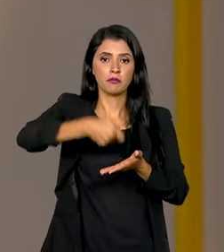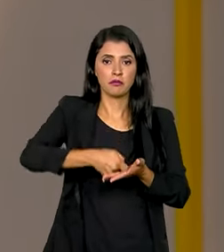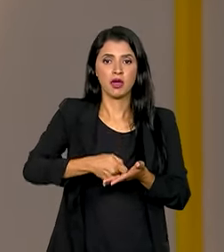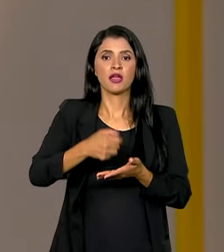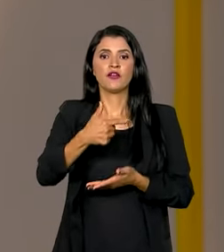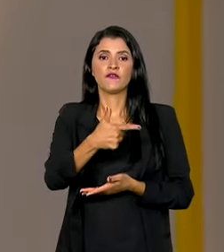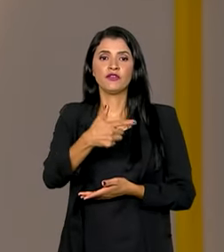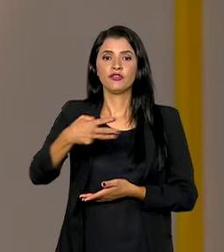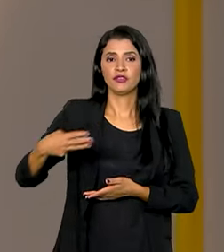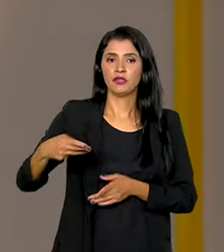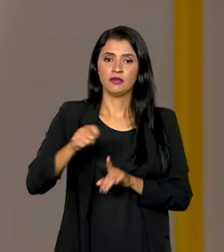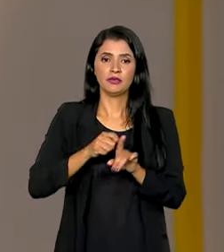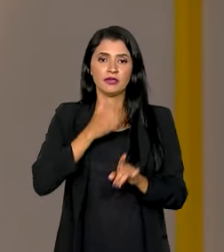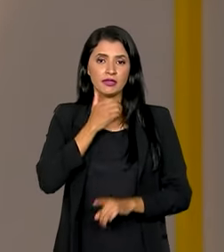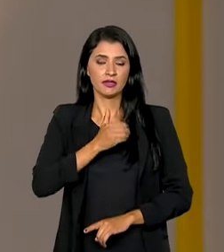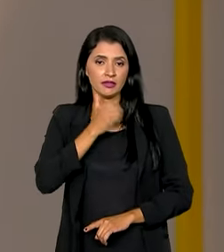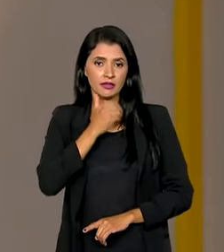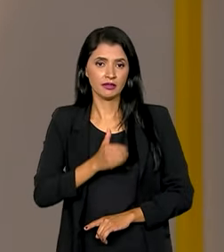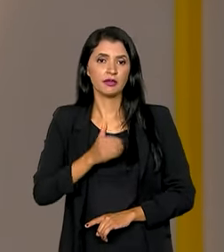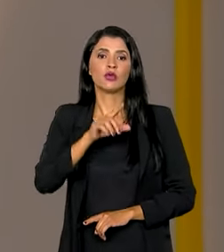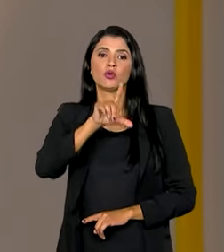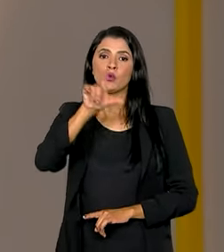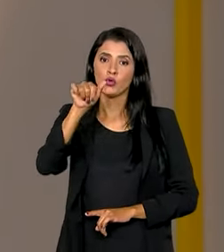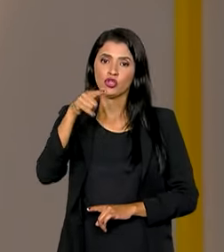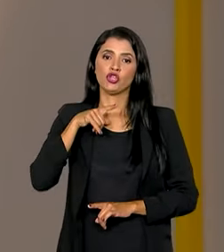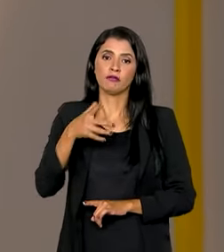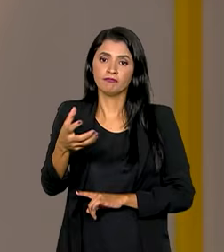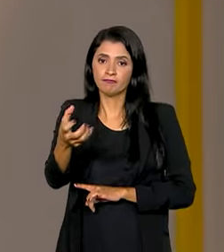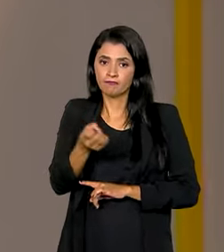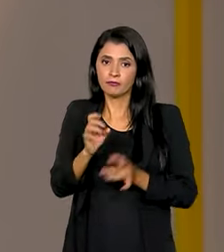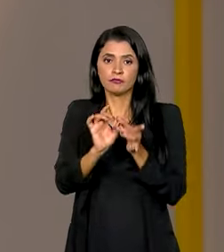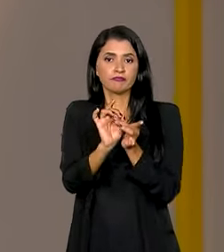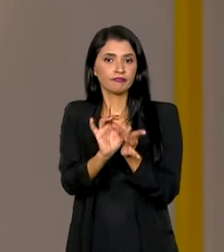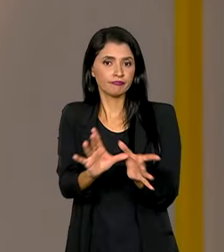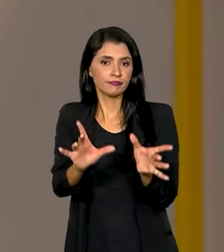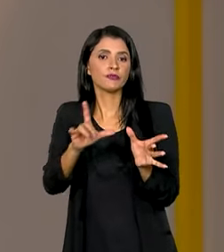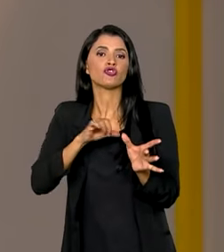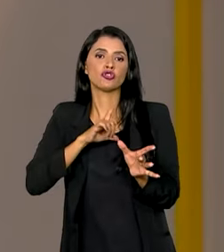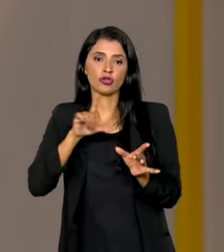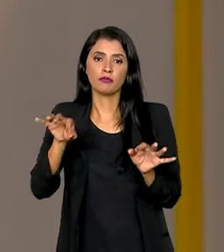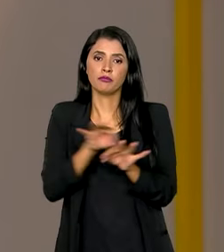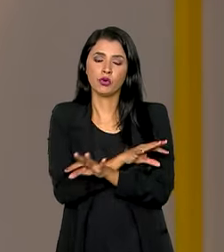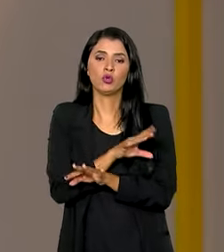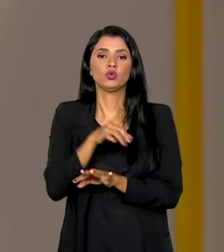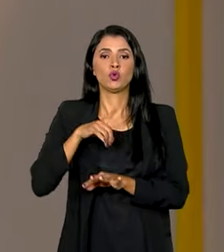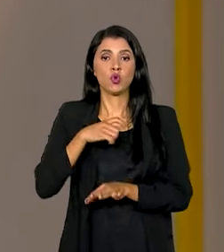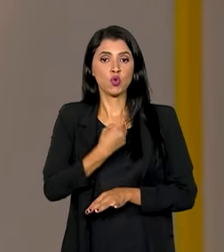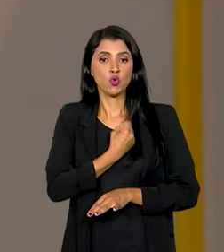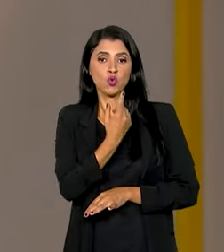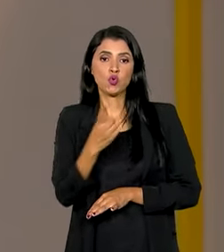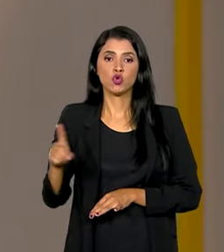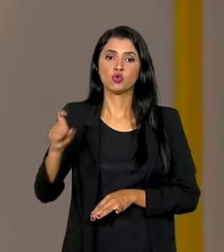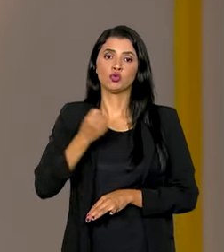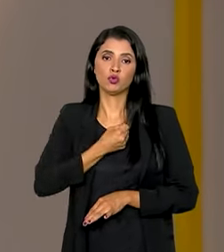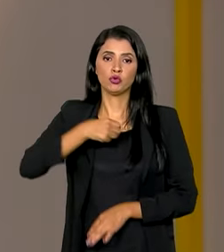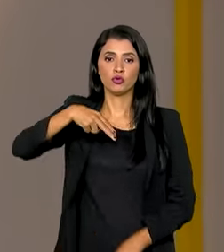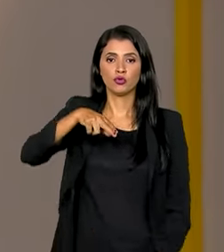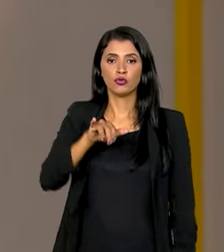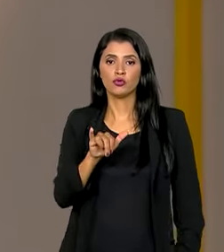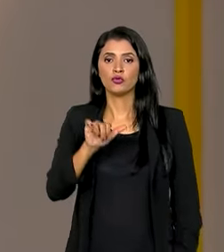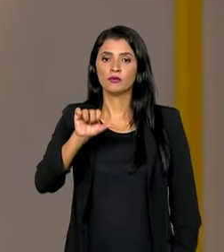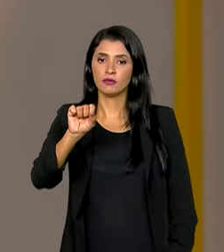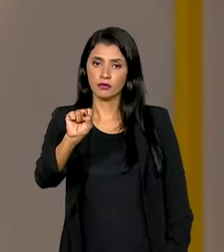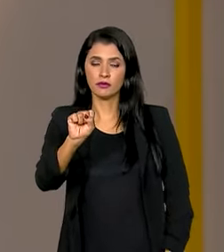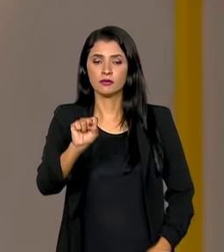23 de dezembro. A data em que o benefício estará disponível é definida pelo último dígito do Número de